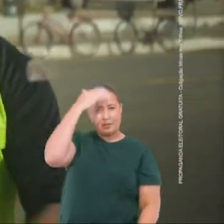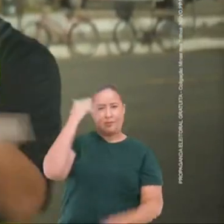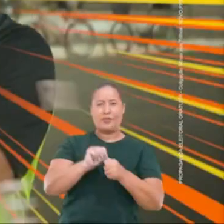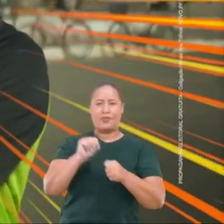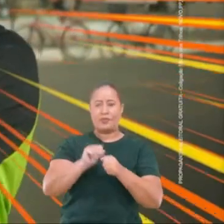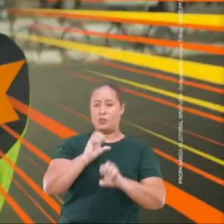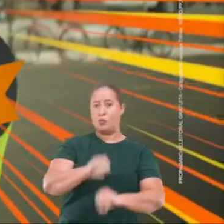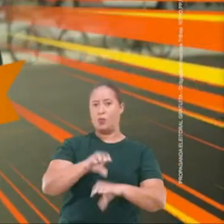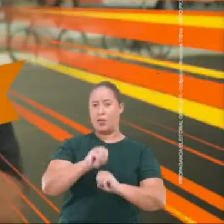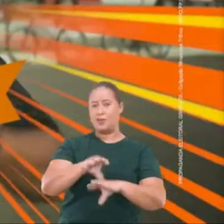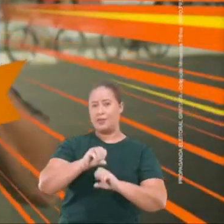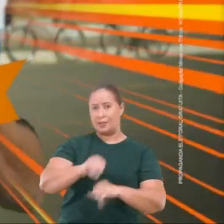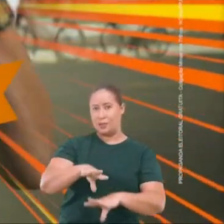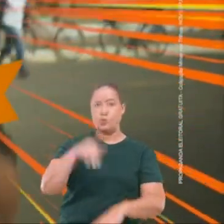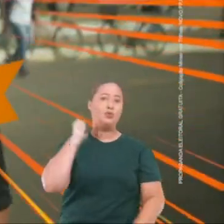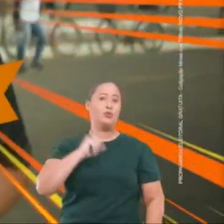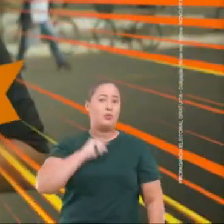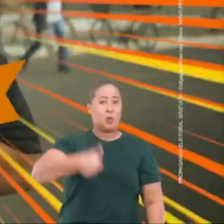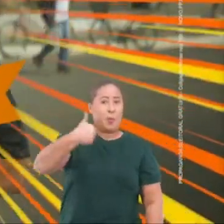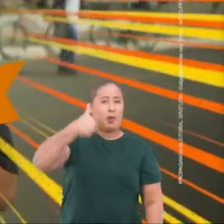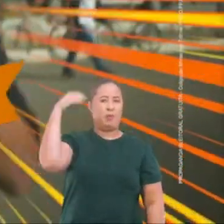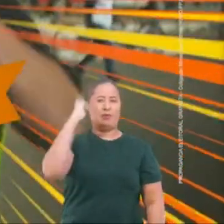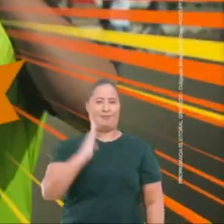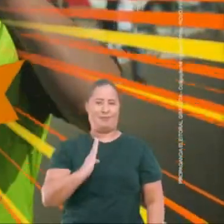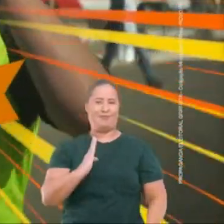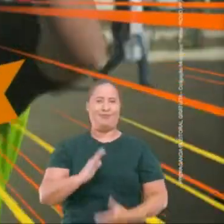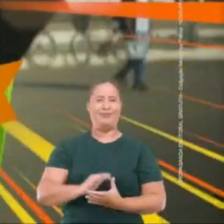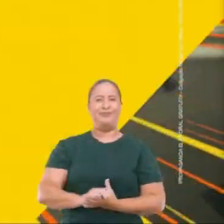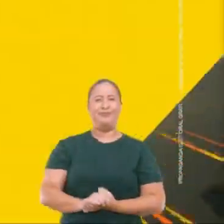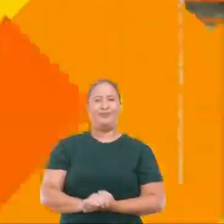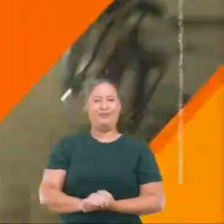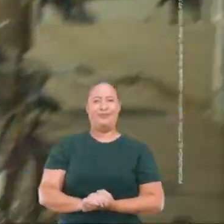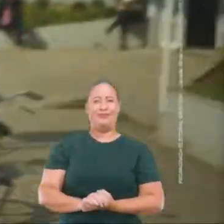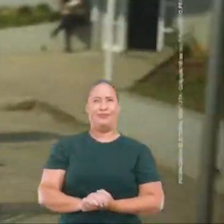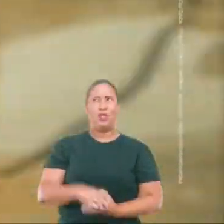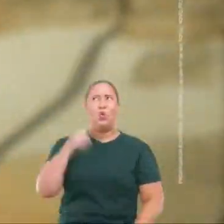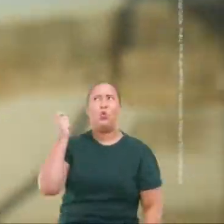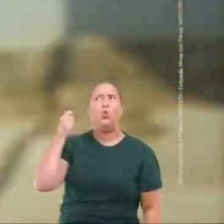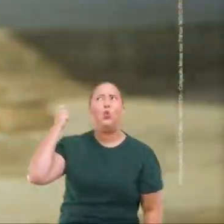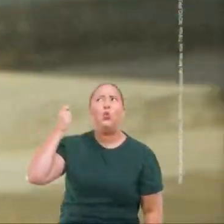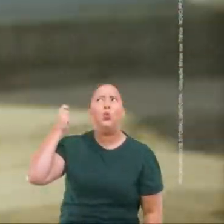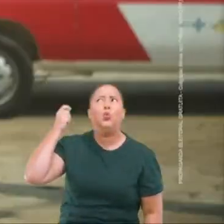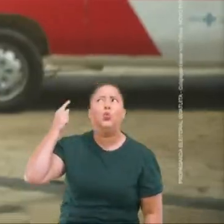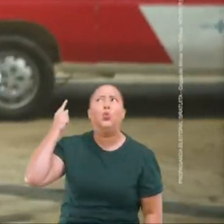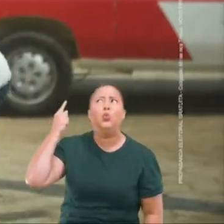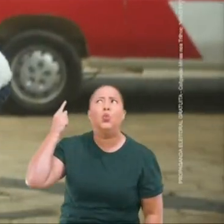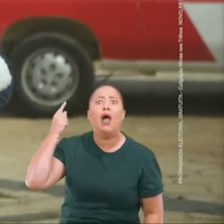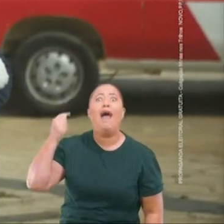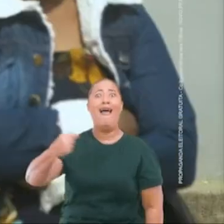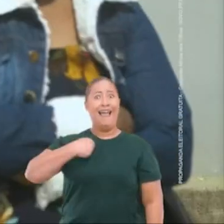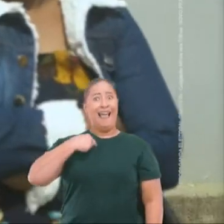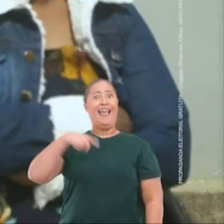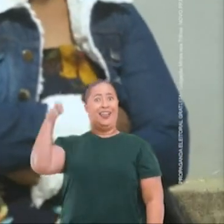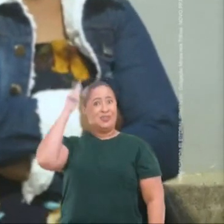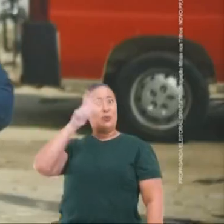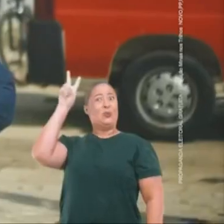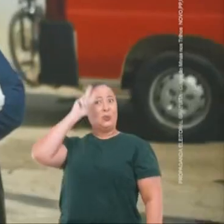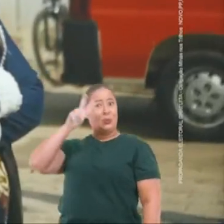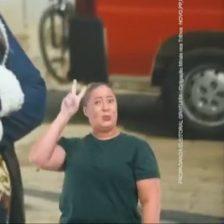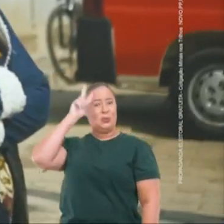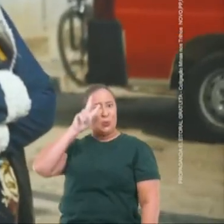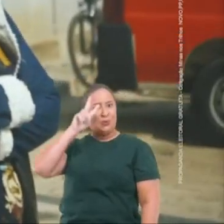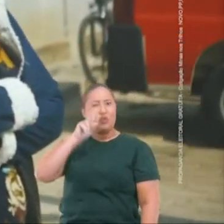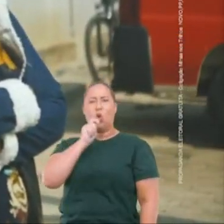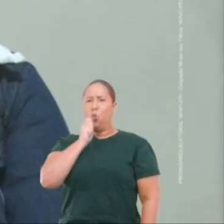sirene tocou, eu sou o relembrador. Cheguei aqui no posto de saúde. Seu nome é qual? Eu Gélio.